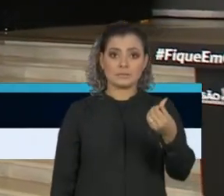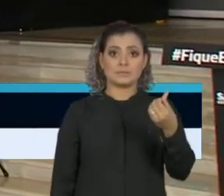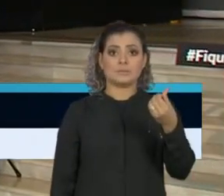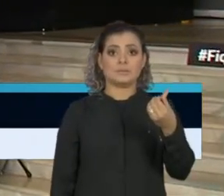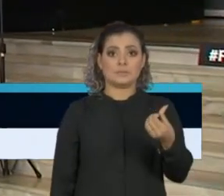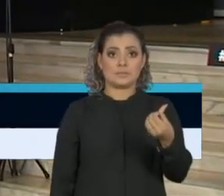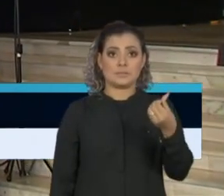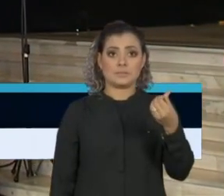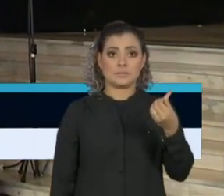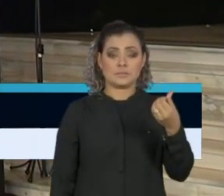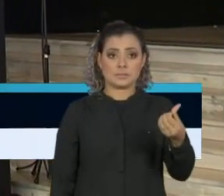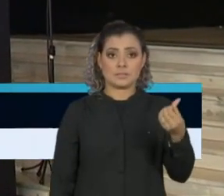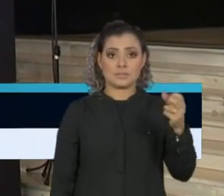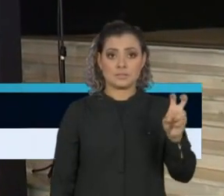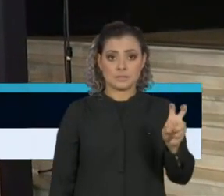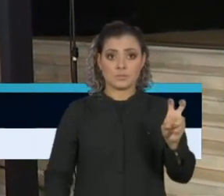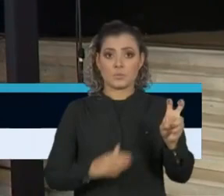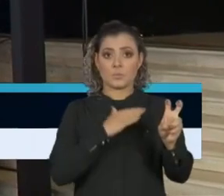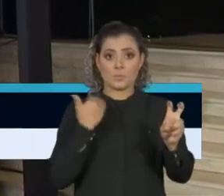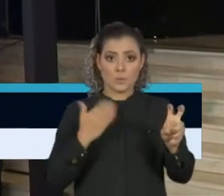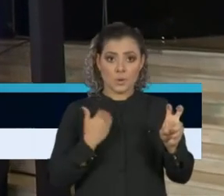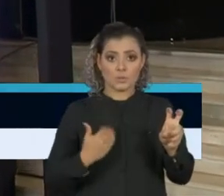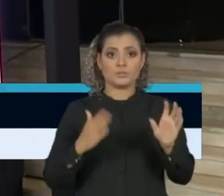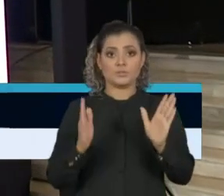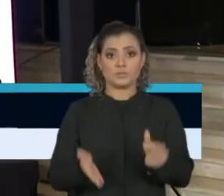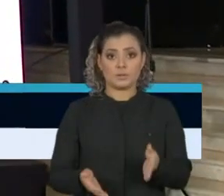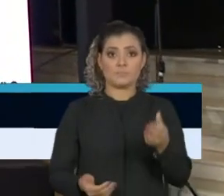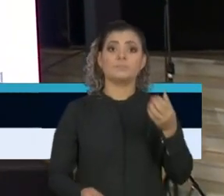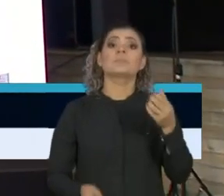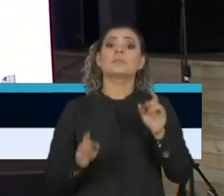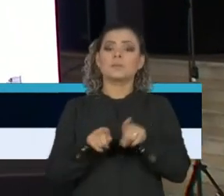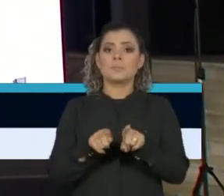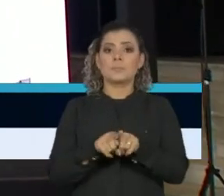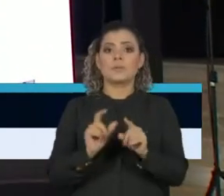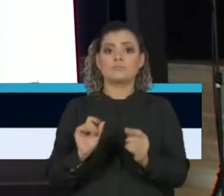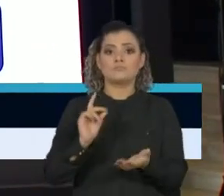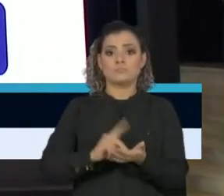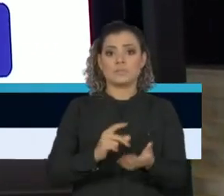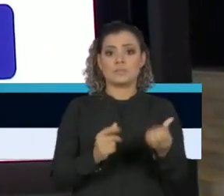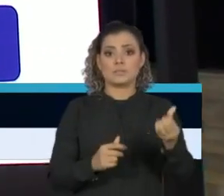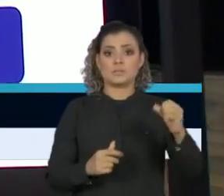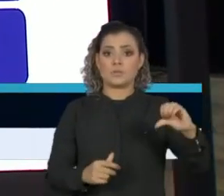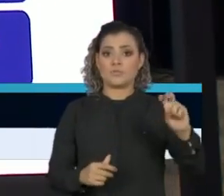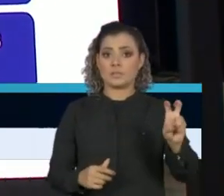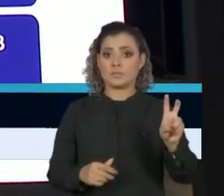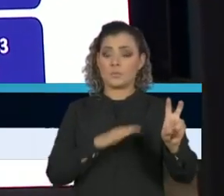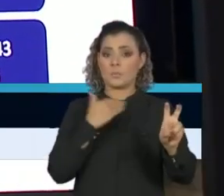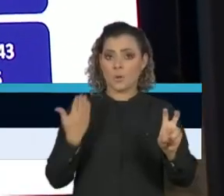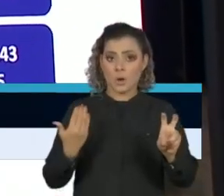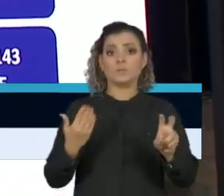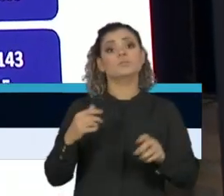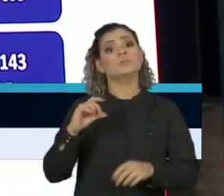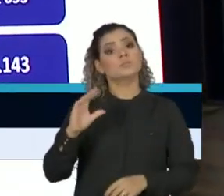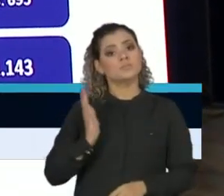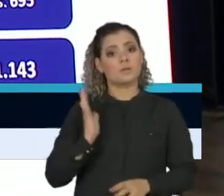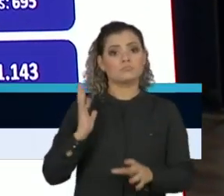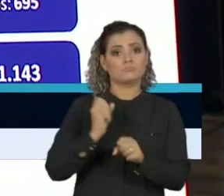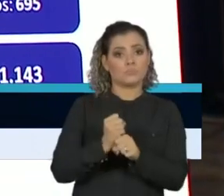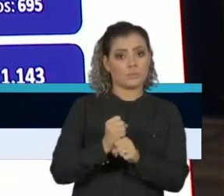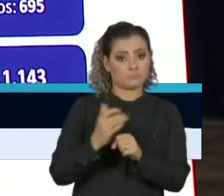que no Brasil são 25 mil casos, 262, e óbitos de 1.532.